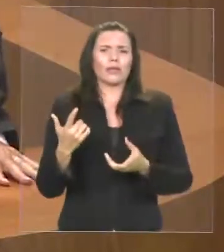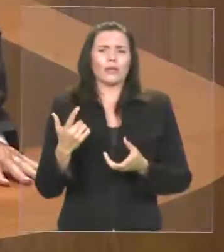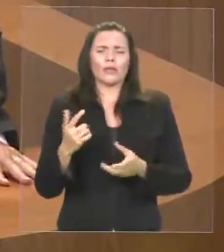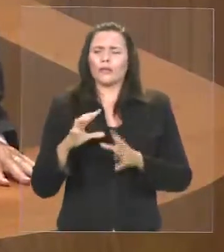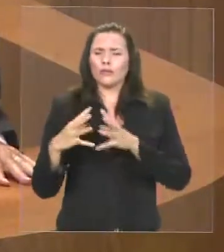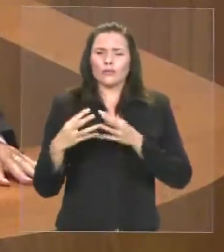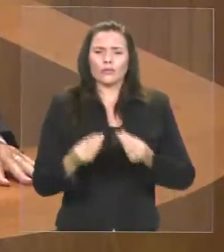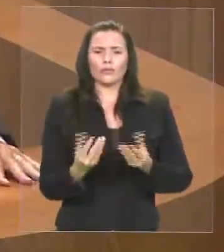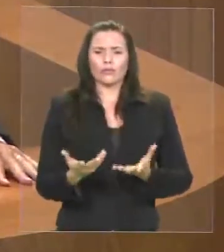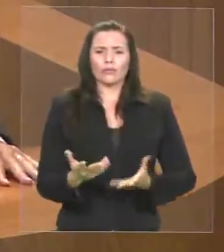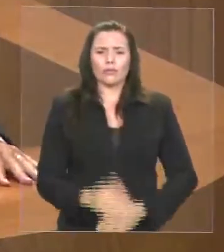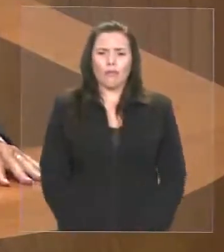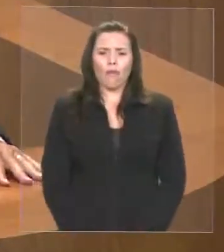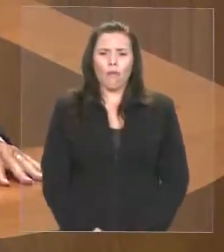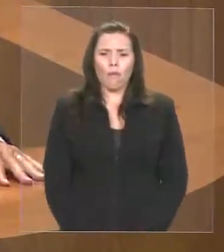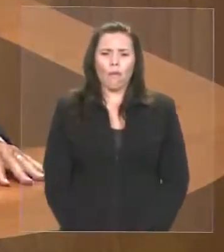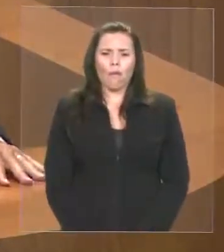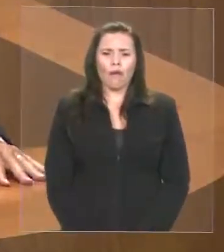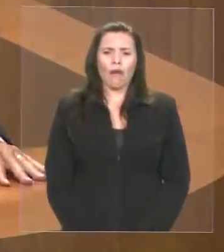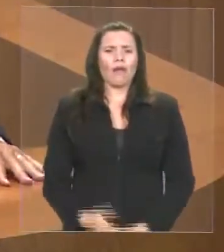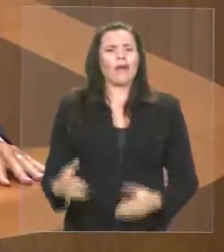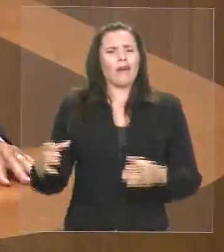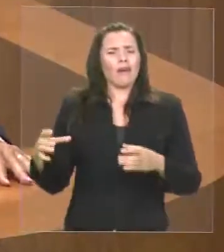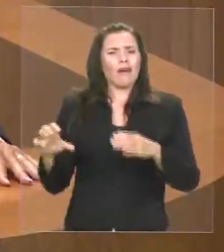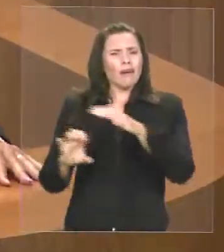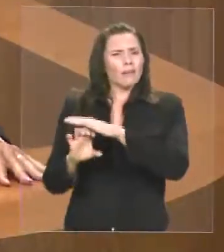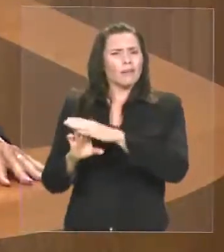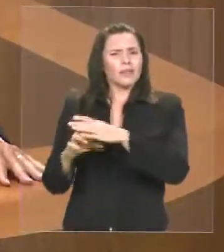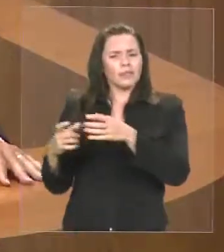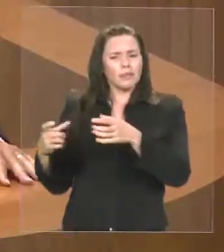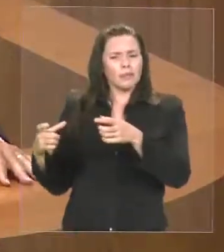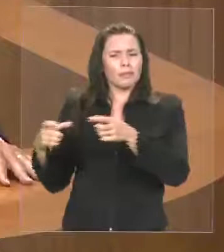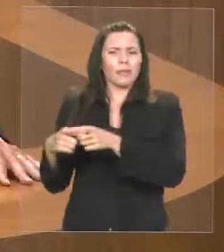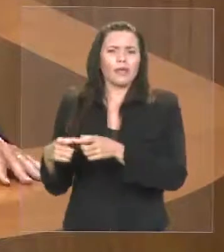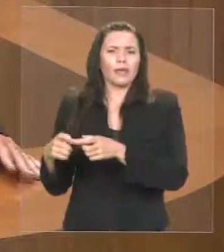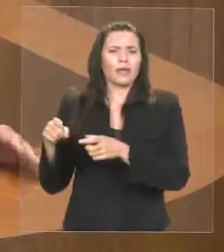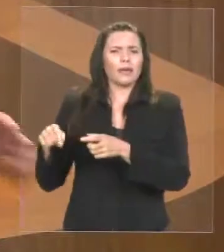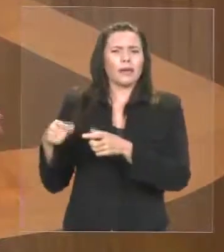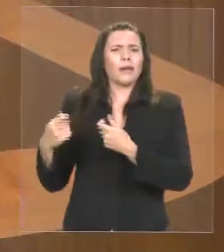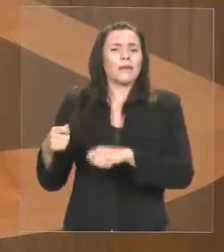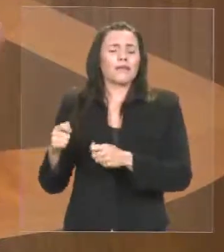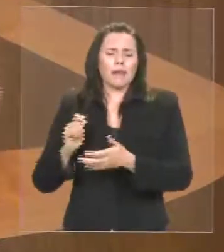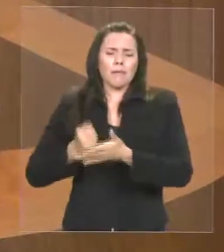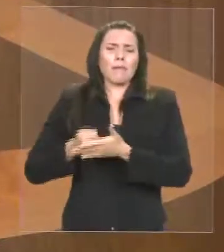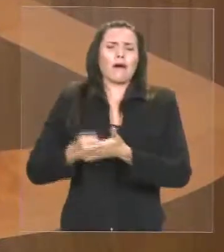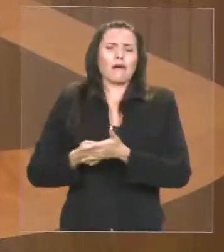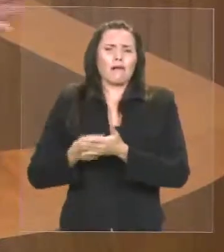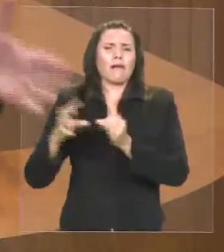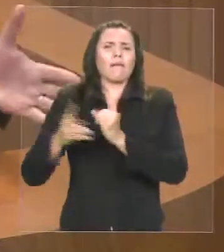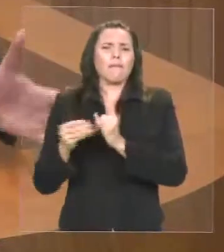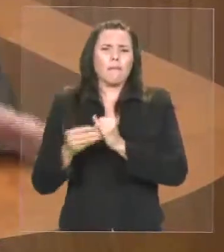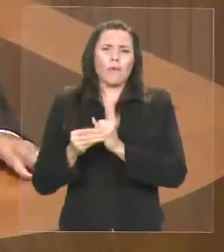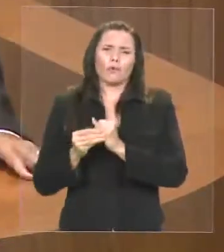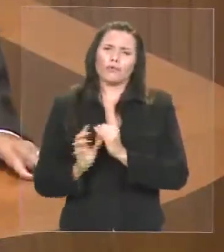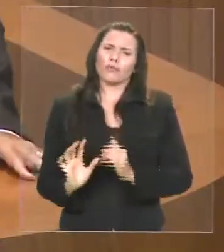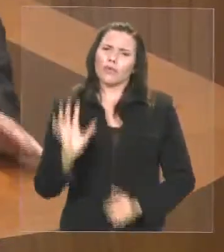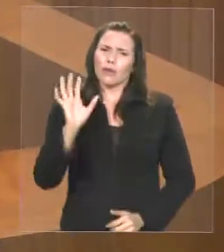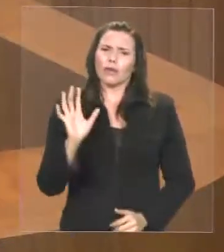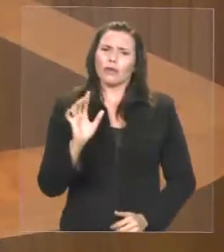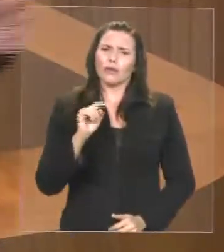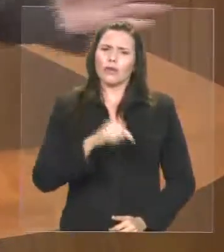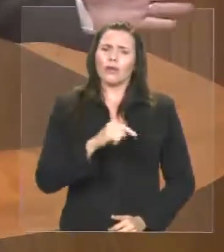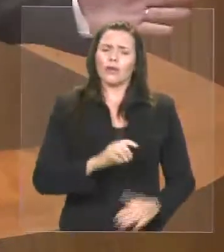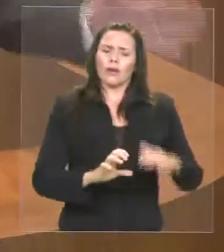com capital de mais de 100 milhões, facilita o pagamento do imposto. Então, é um governo que a política fiscal dá